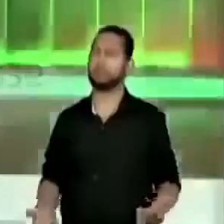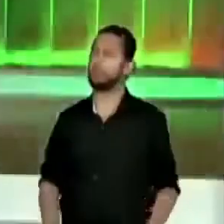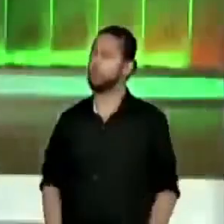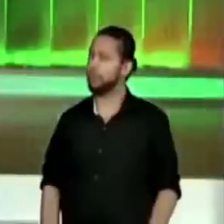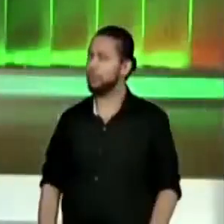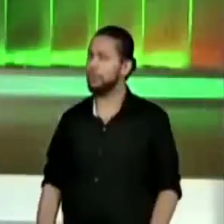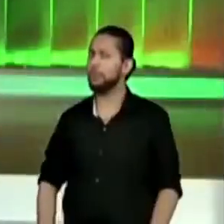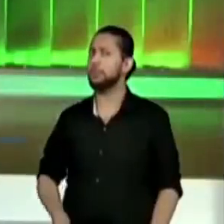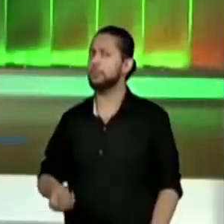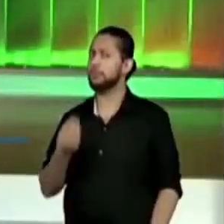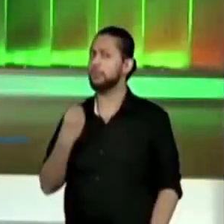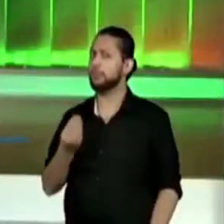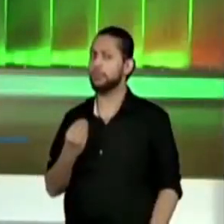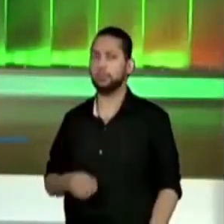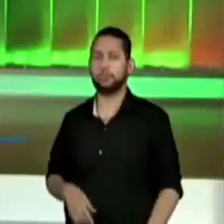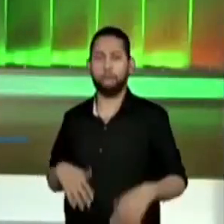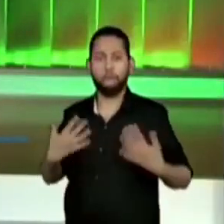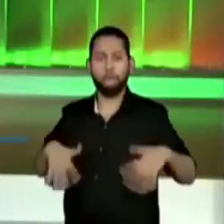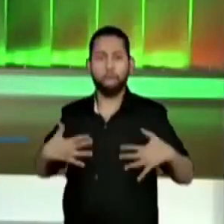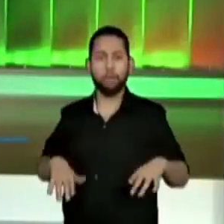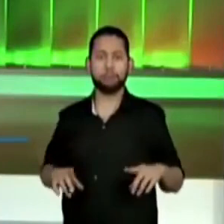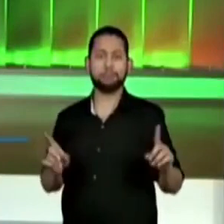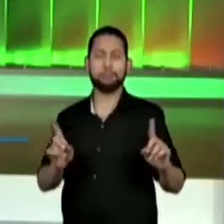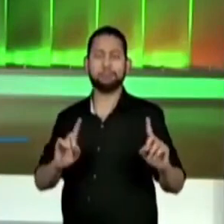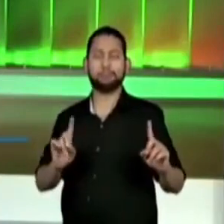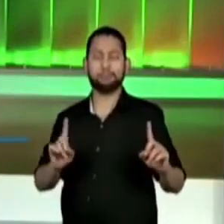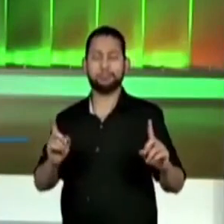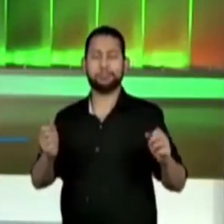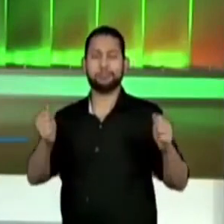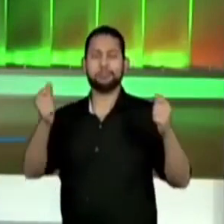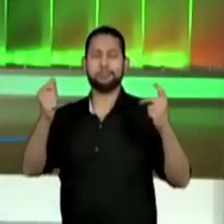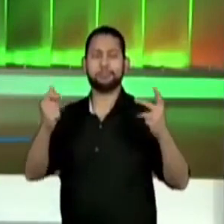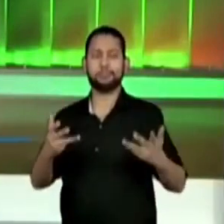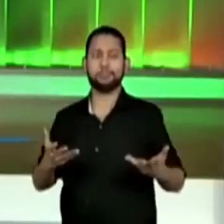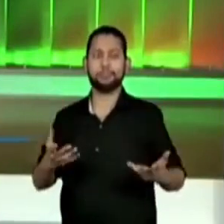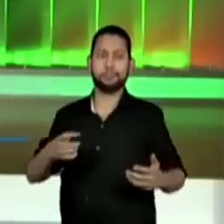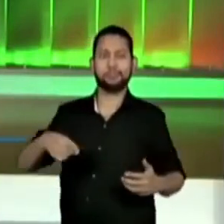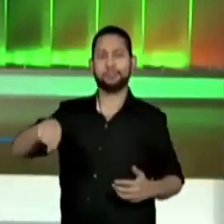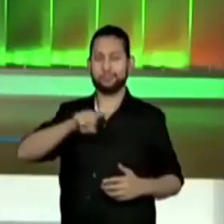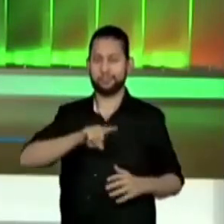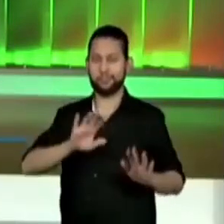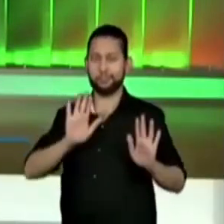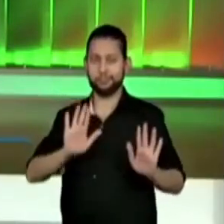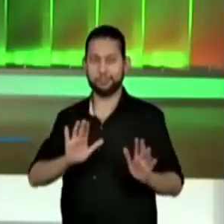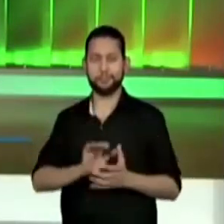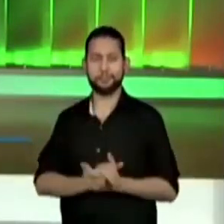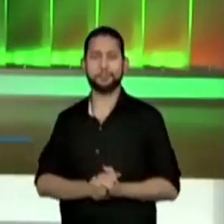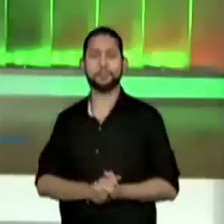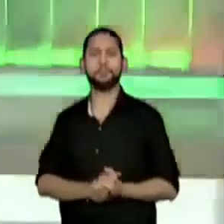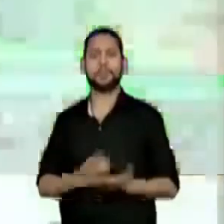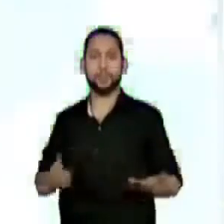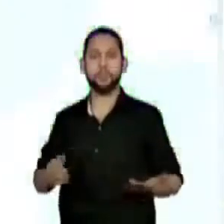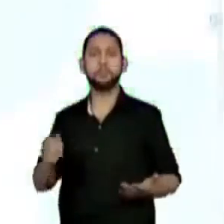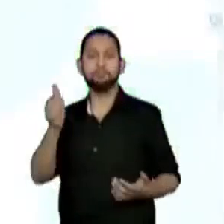isso, Prô? Não se desespere. Eu vou explicar para vocês. Vamos lá. Giovana comentou